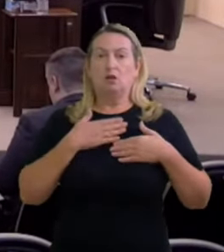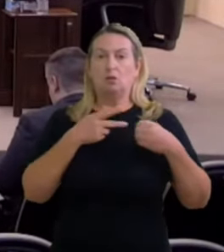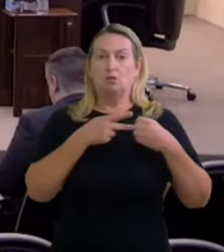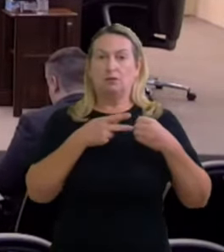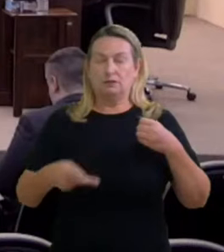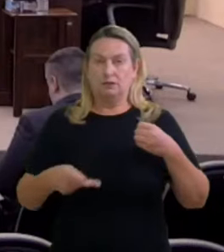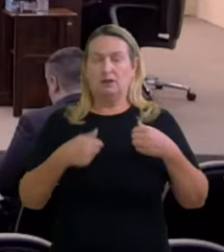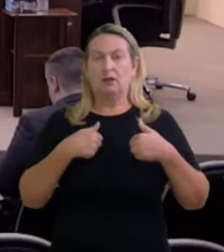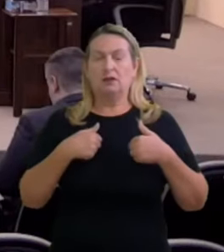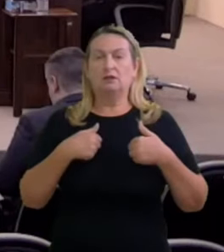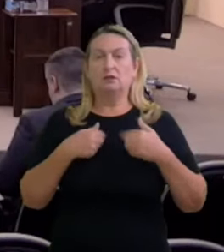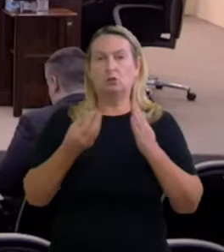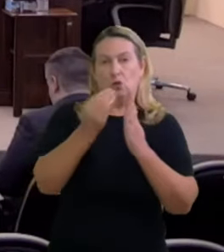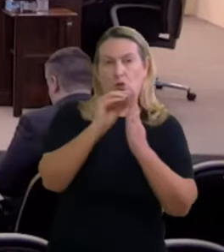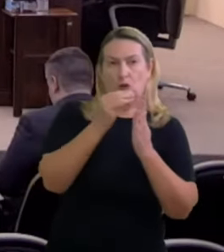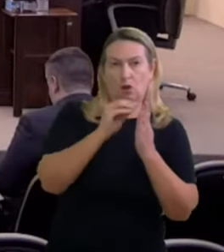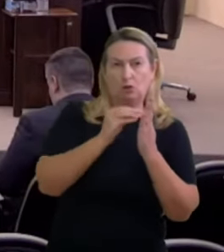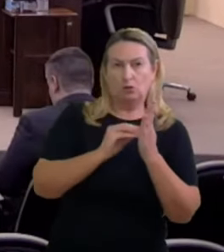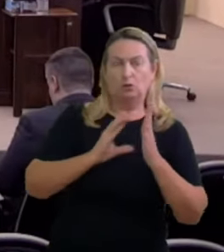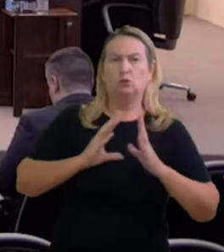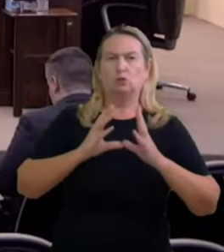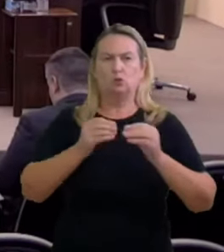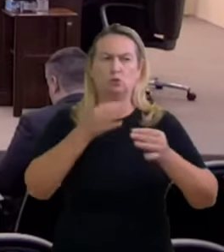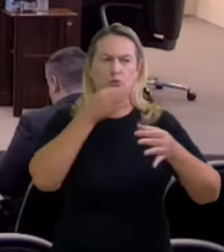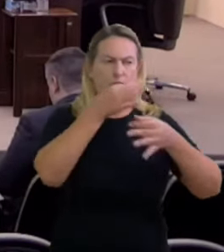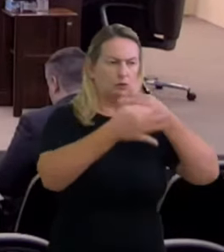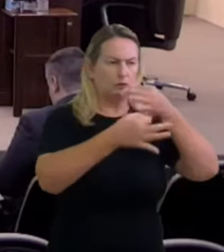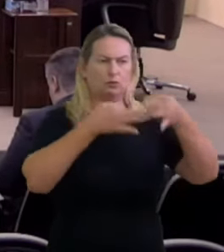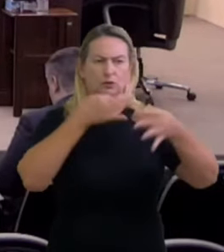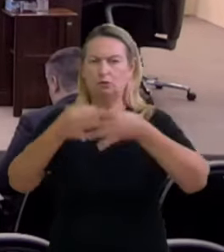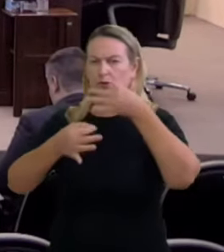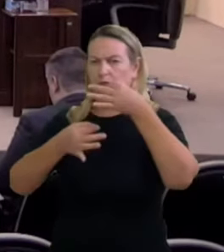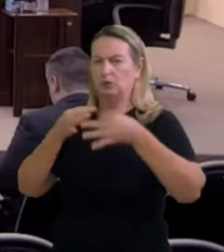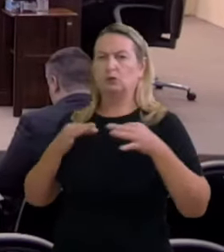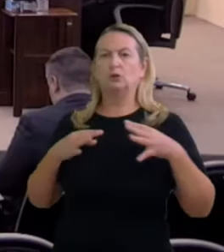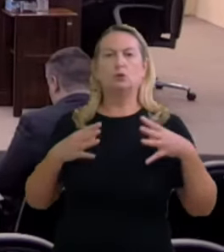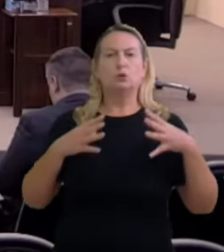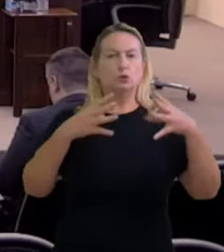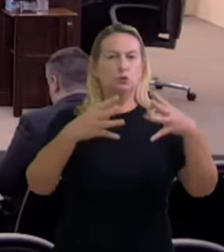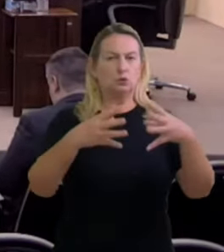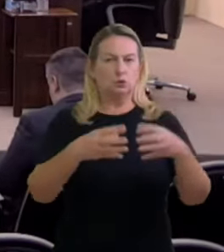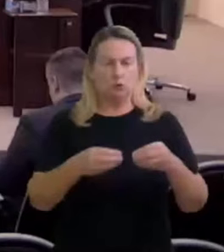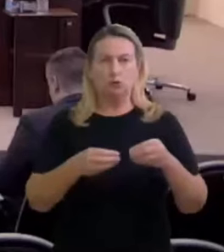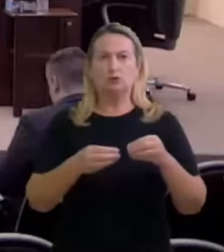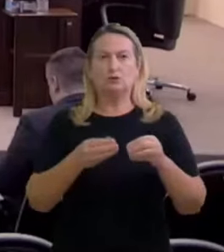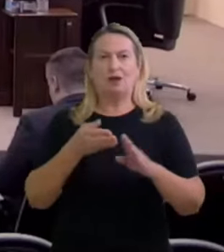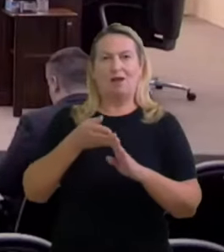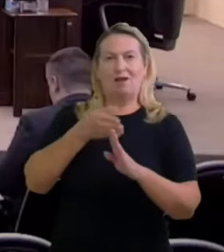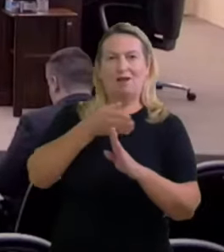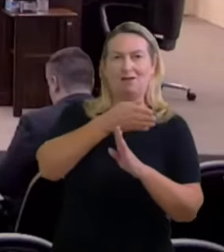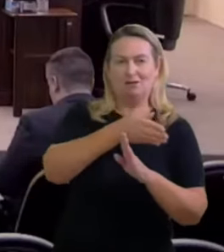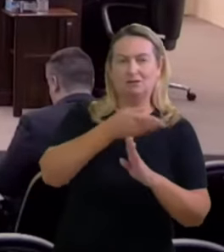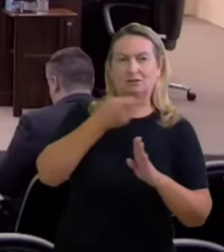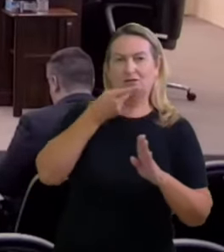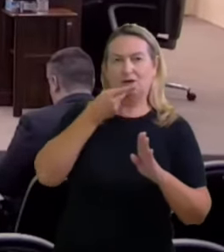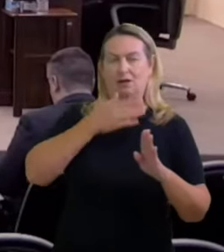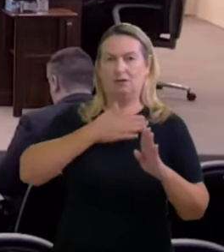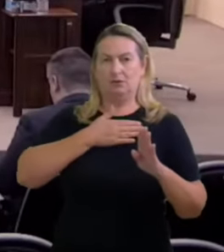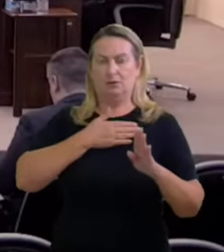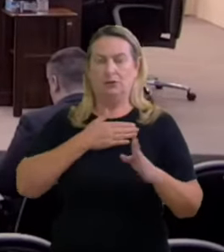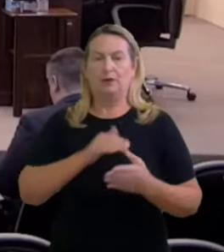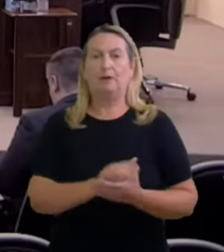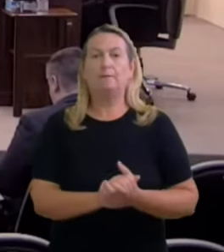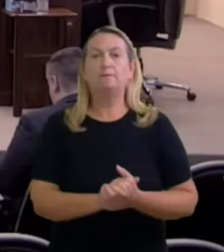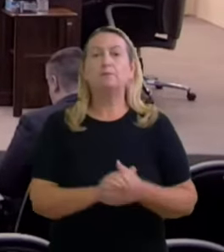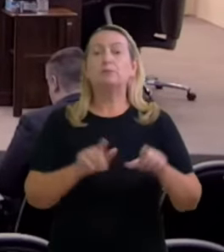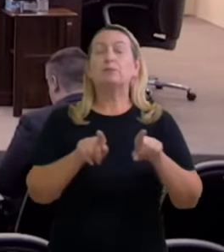estou anotando aqui todas as alegações e todos os meus colegas que me precederam eu também tenho que é